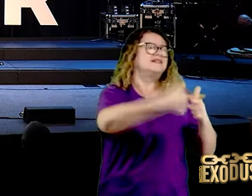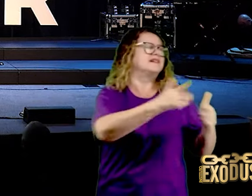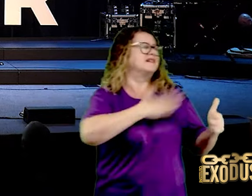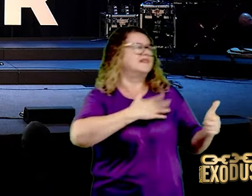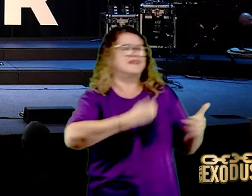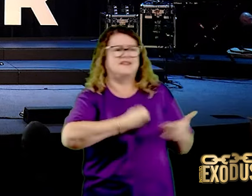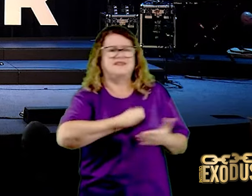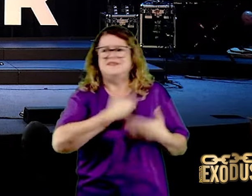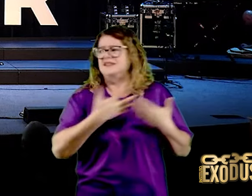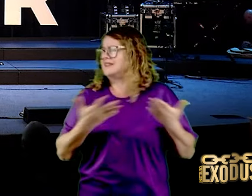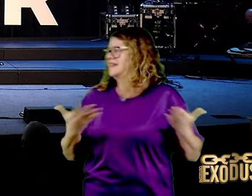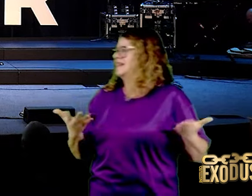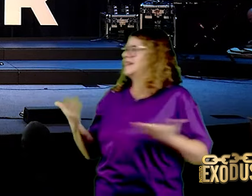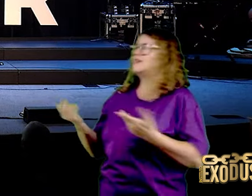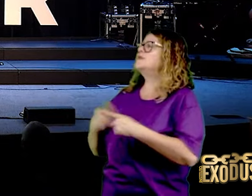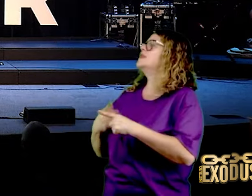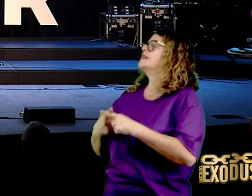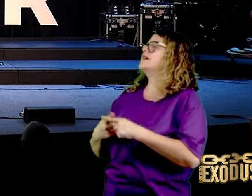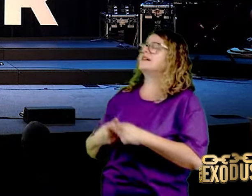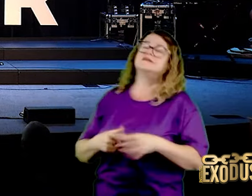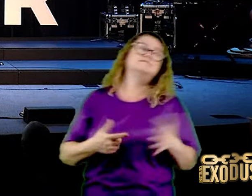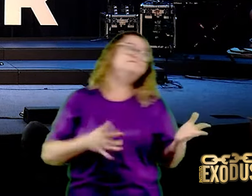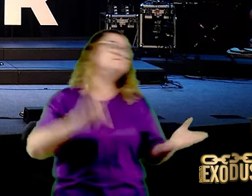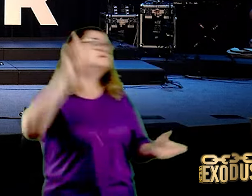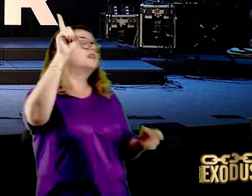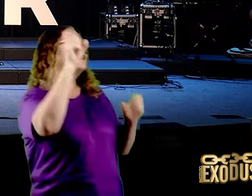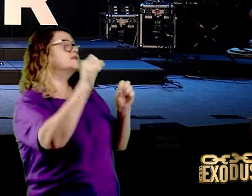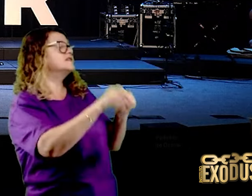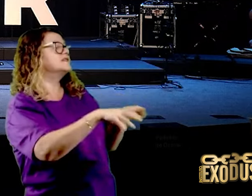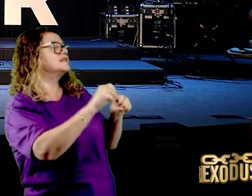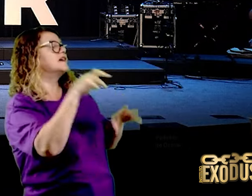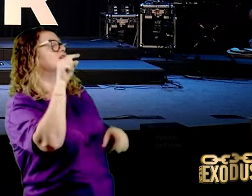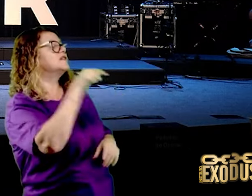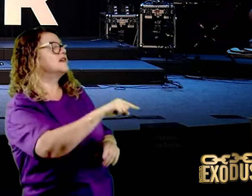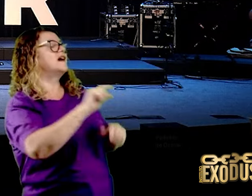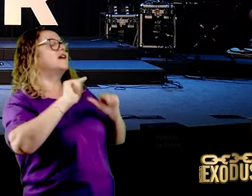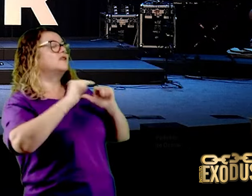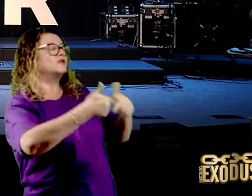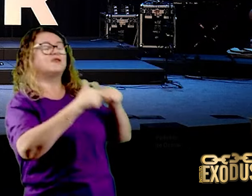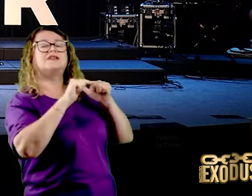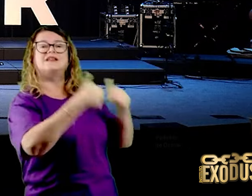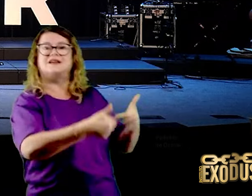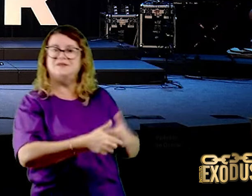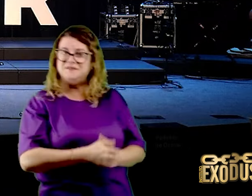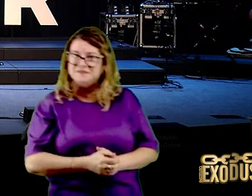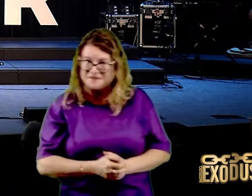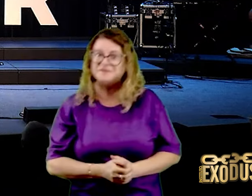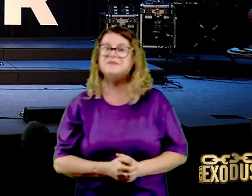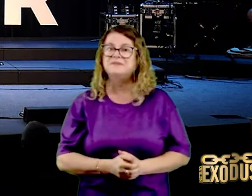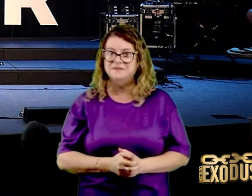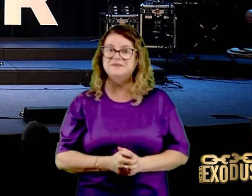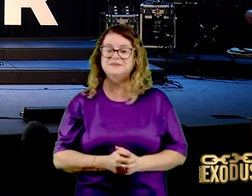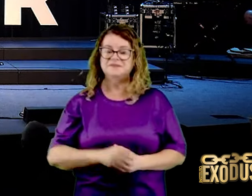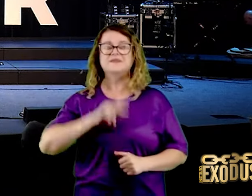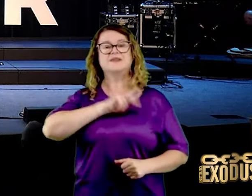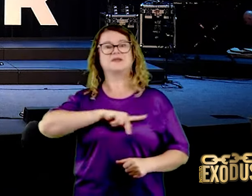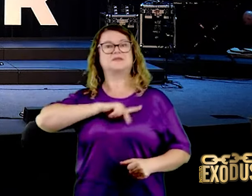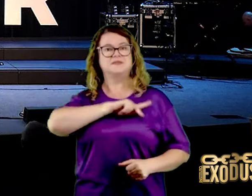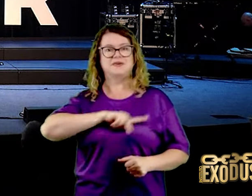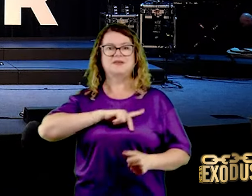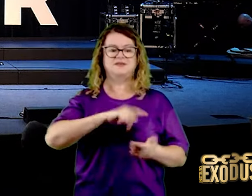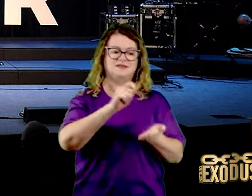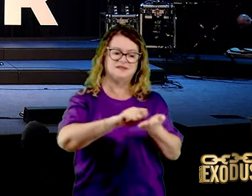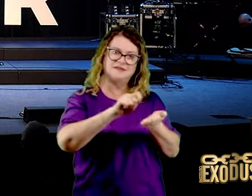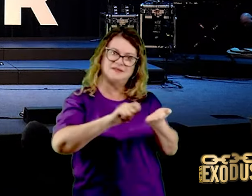precisa ensinar você a lutar. O apóstolo Paulo vai escrever uma carta para um jovem pastor